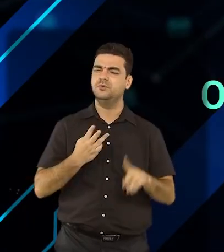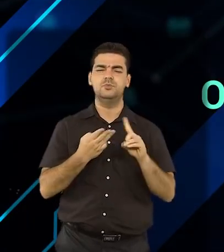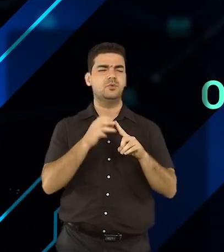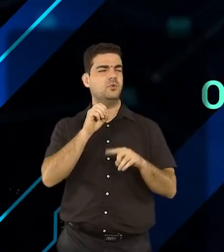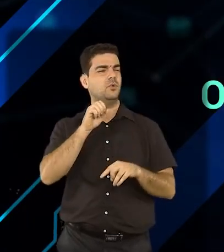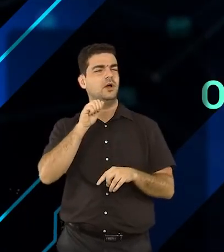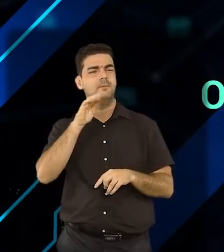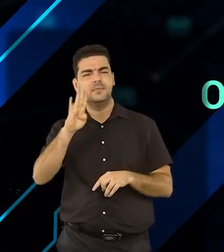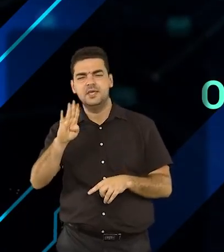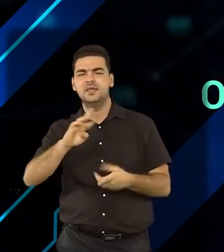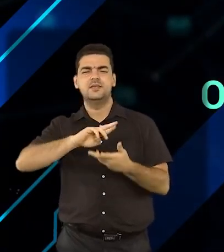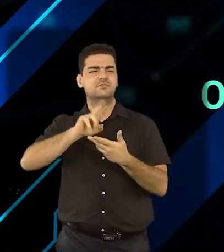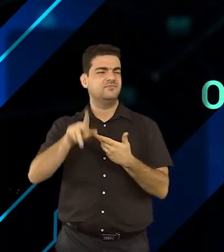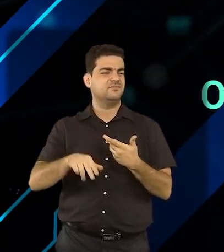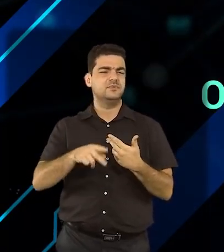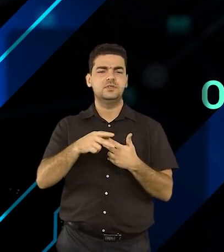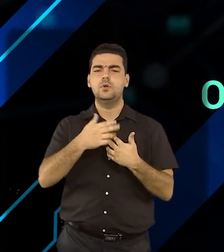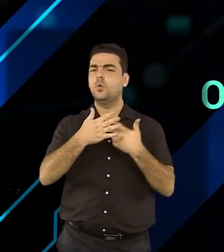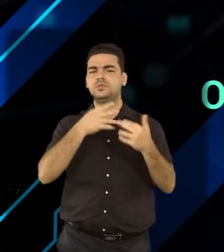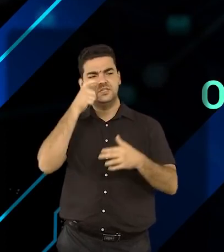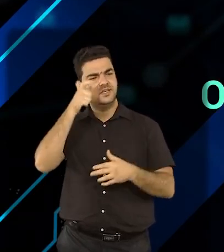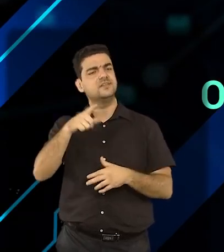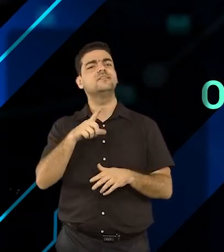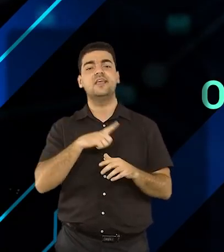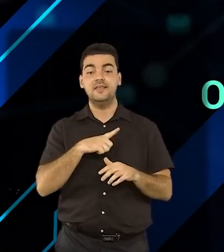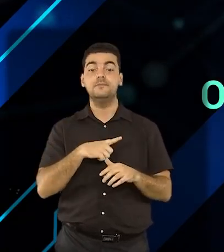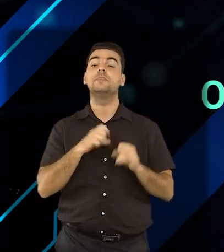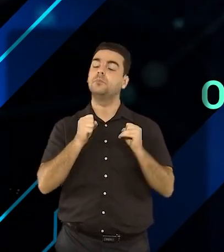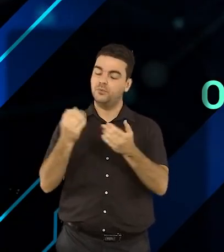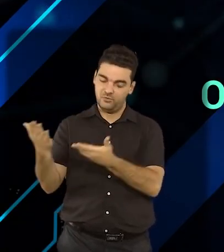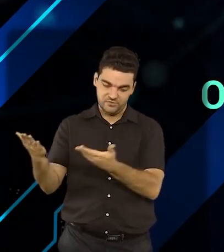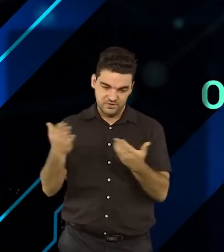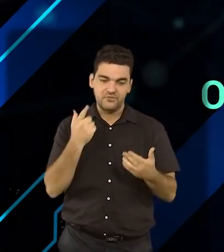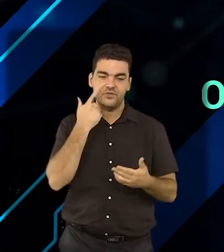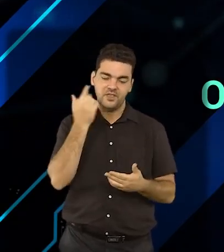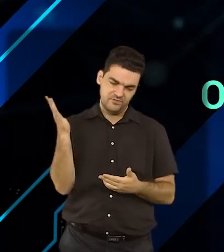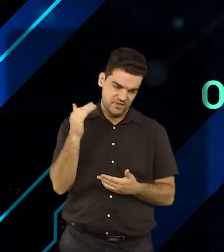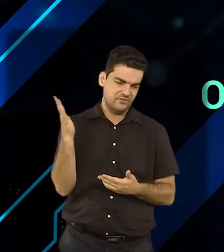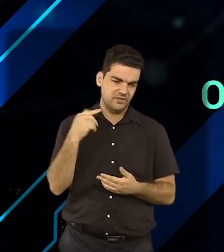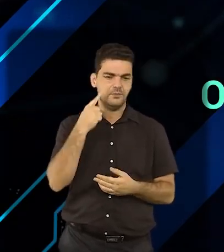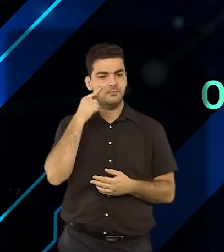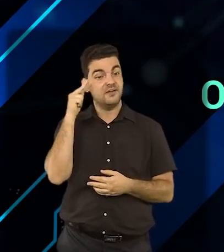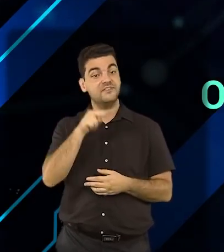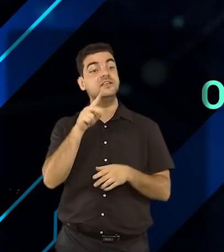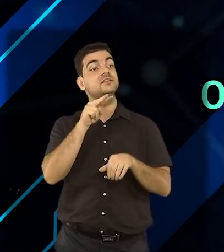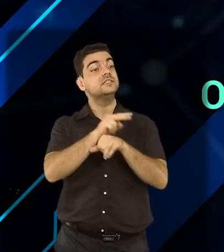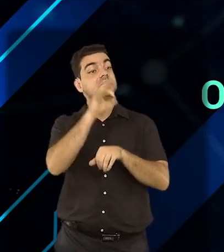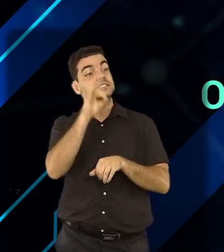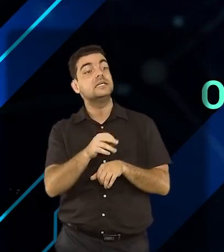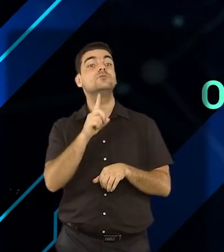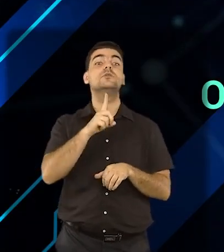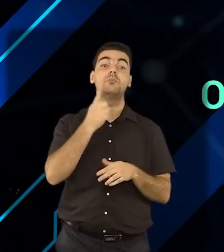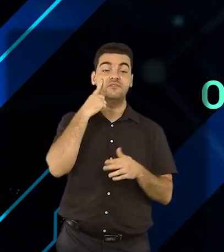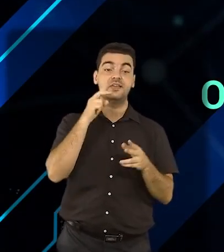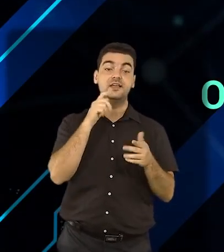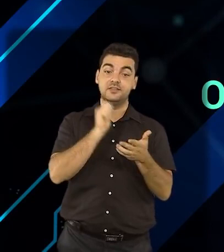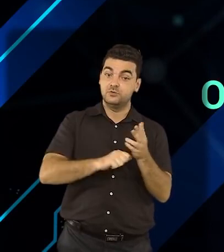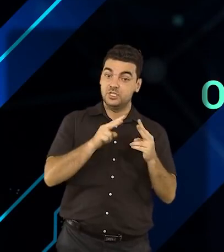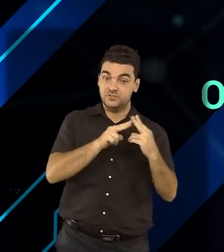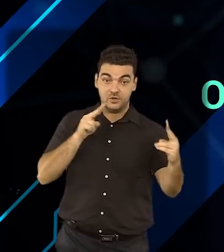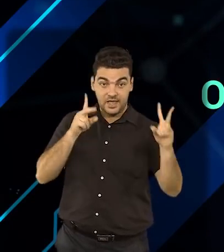a Ordem dos Advogados do Brasil e outros interessados são convidados para confirmar as assinaturas